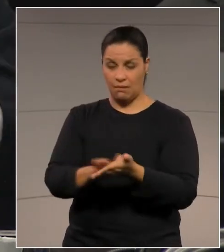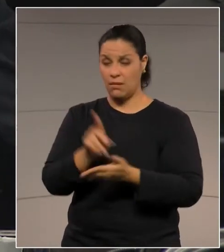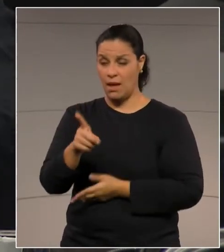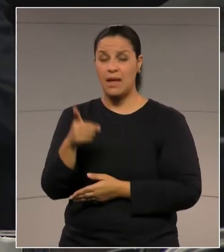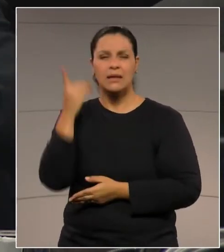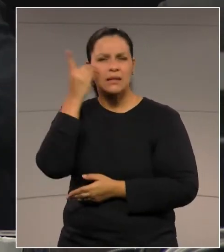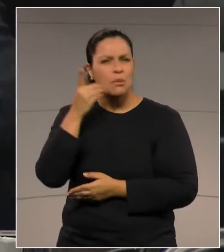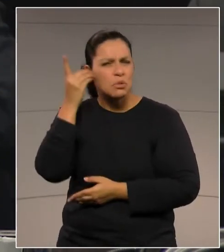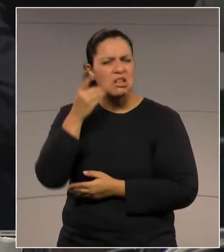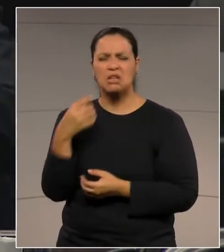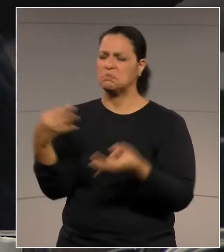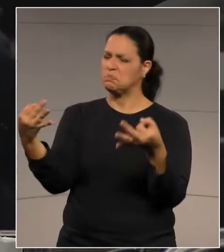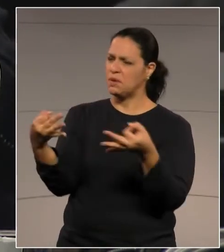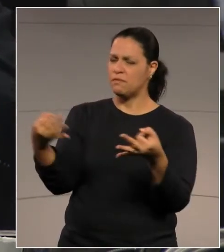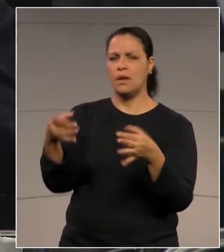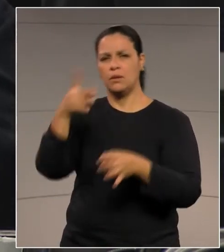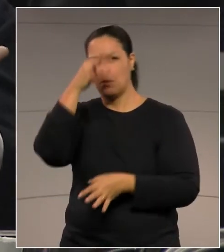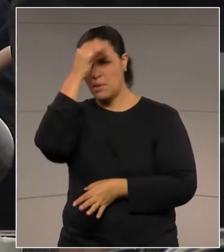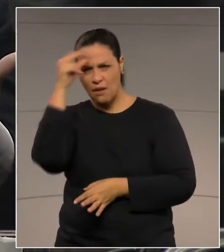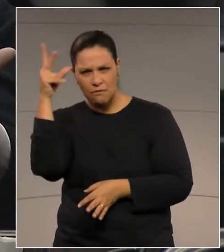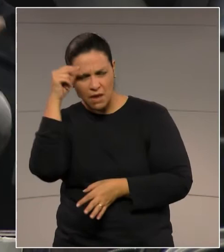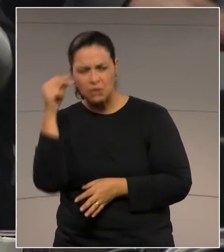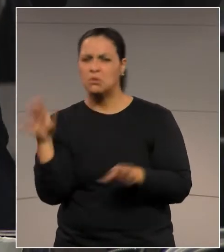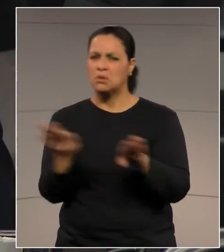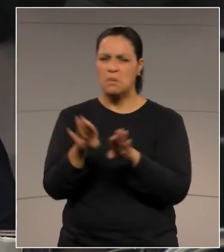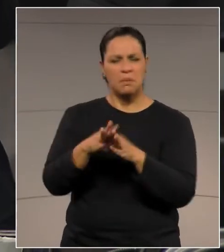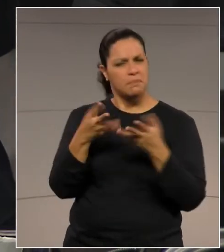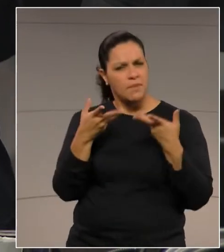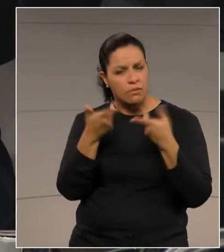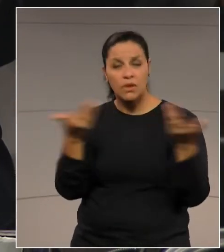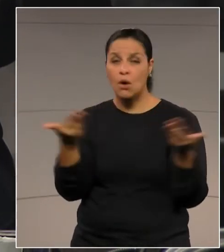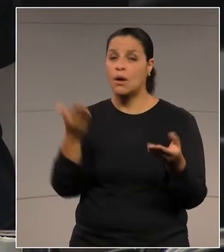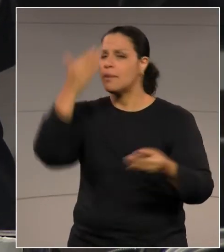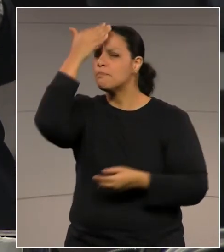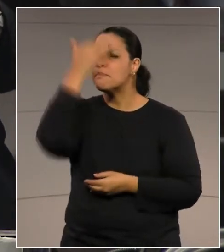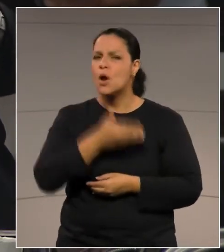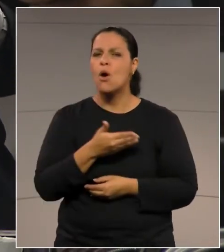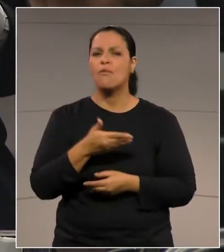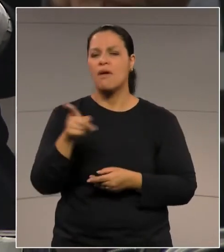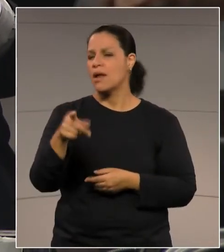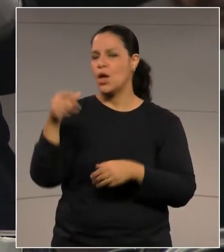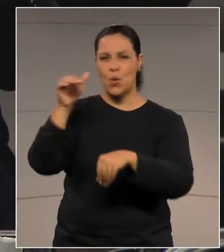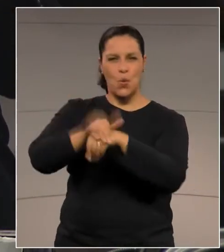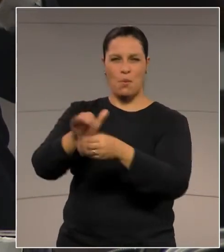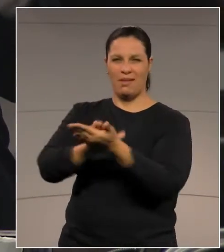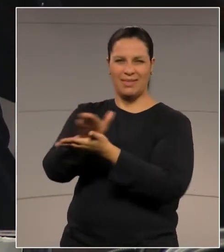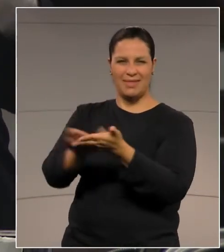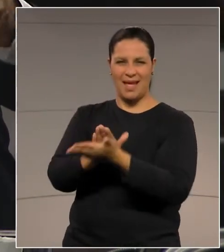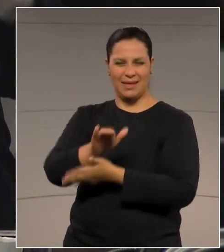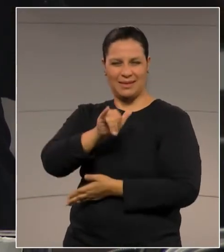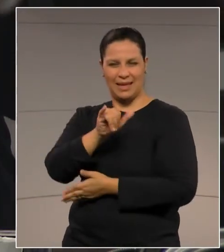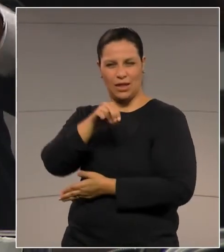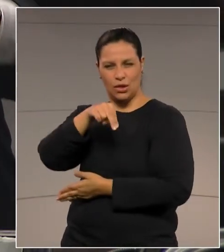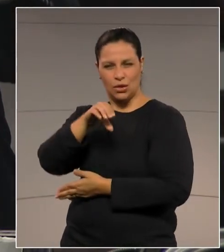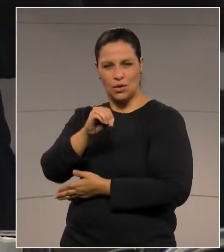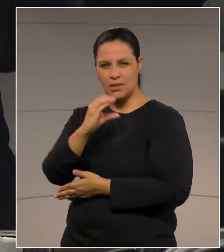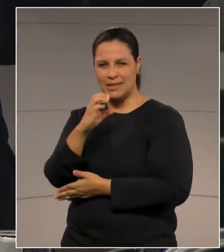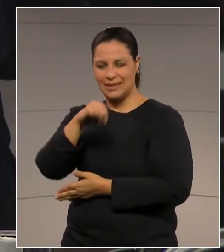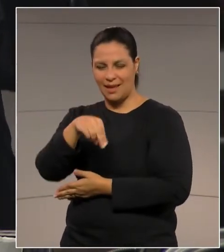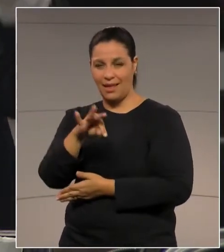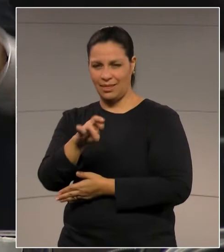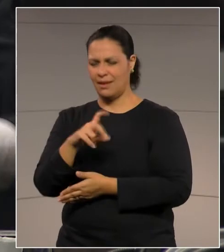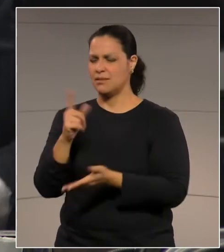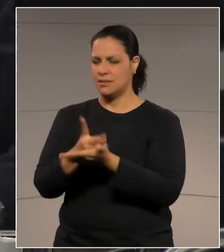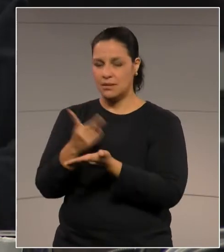brilhantes, foi um prefeito brilhante, e a prova é, está aí a justiça, inocentando nosso amigo e companheiro, e